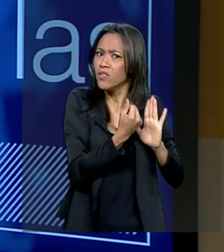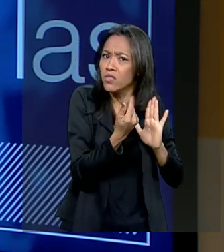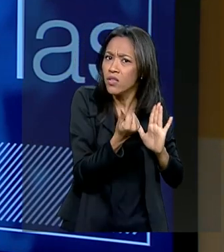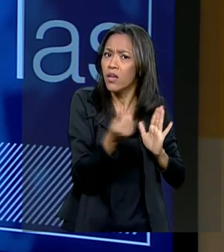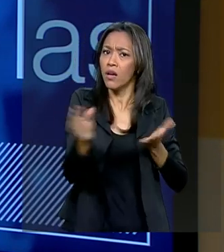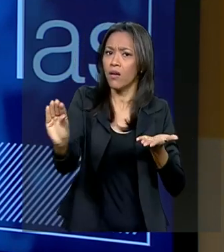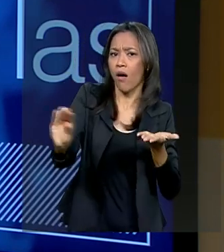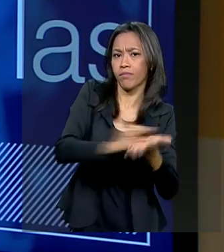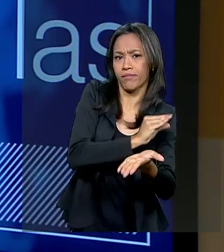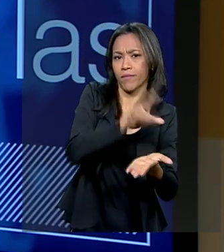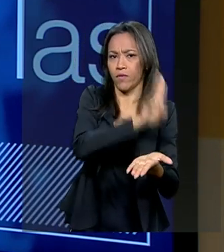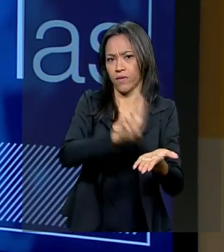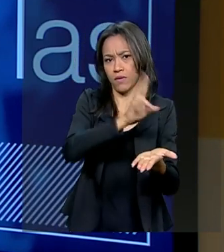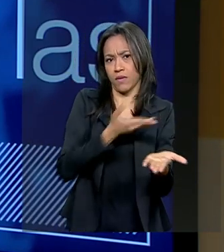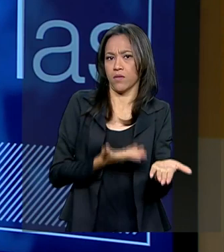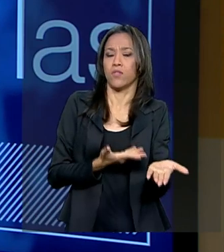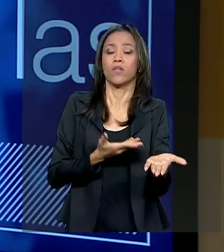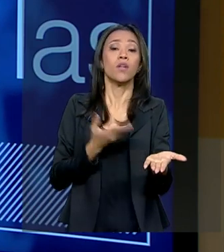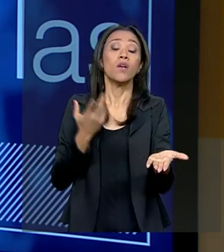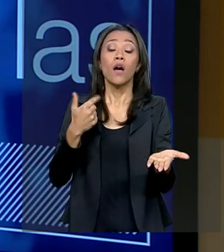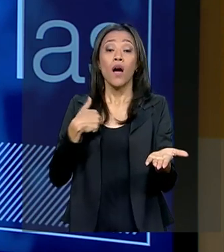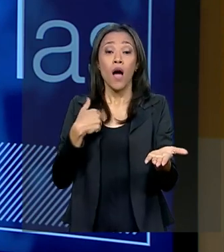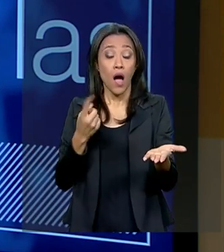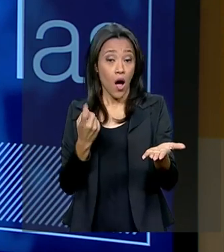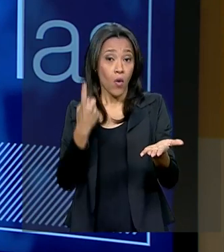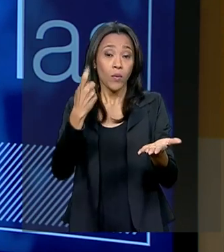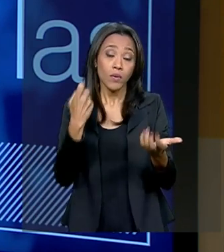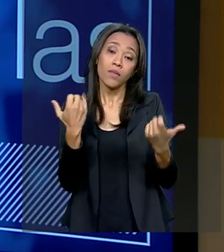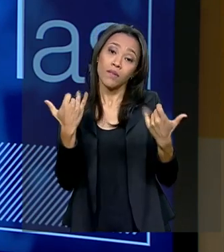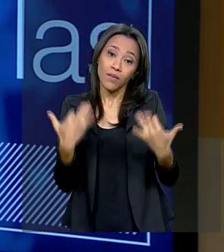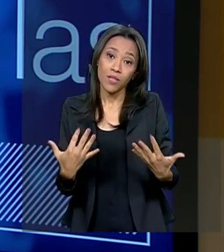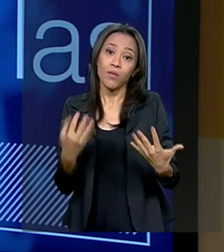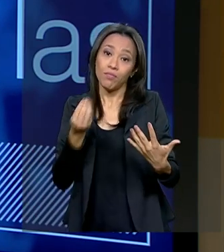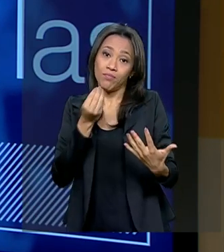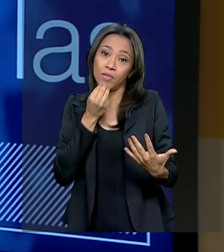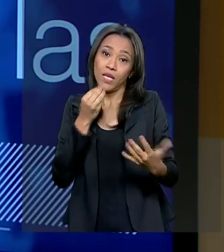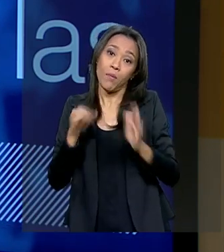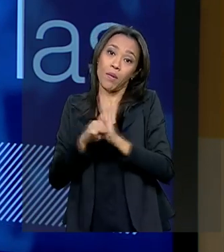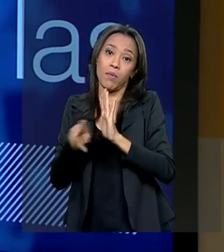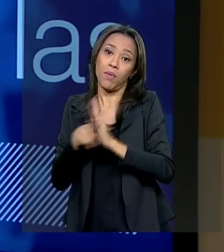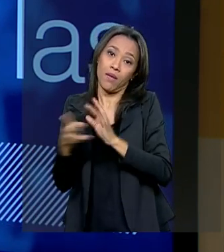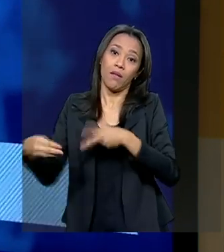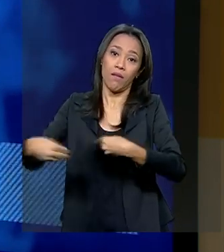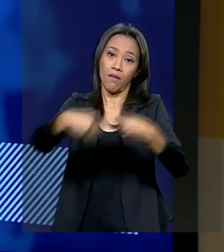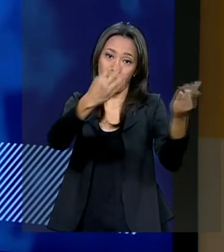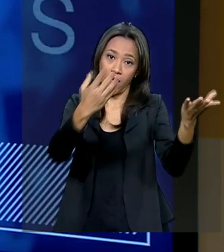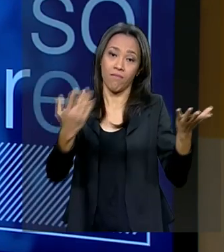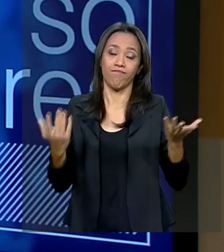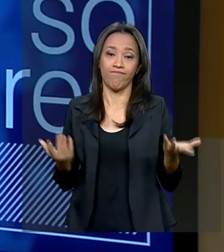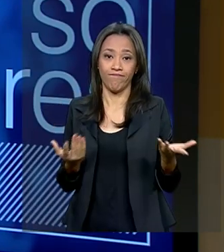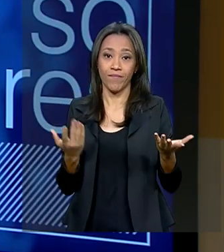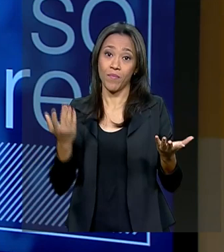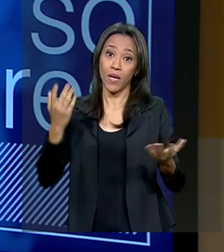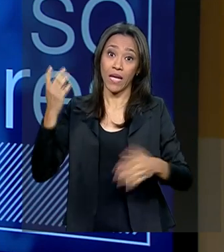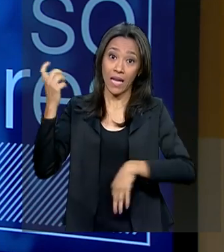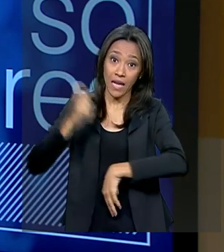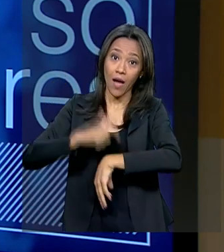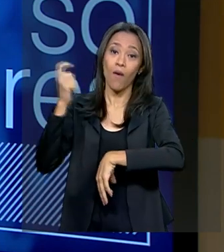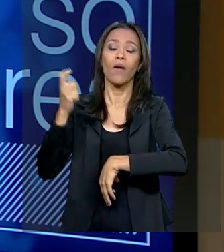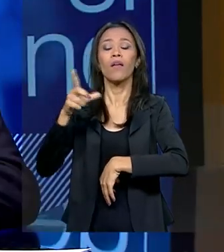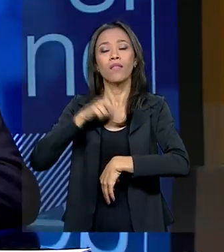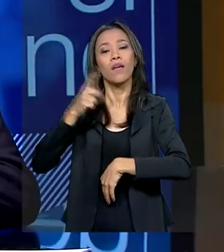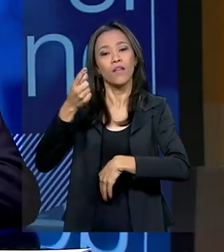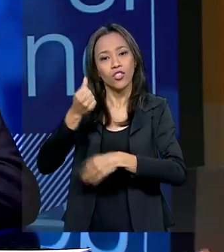imediato. A única justificativa que eu teria para mandar um MP é essa, que, entendo a MP, imediatamente a gente já teria mais